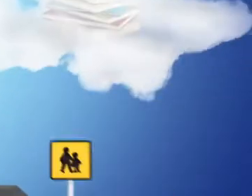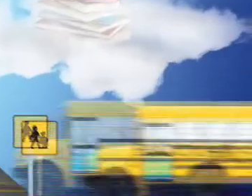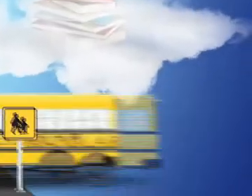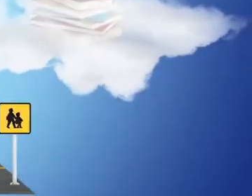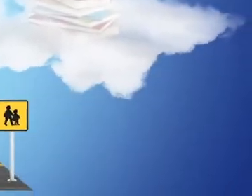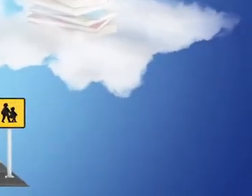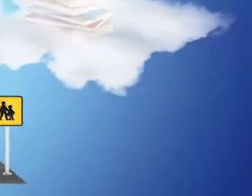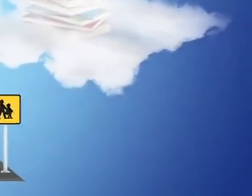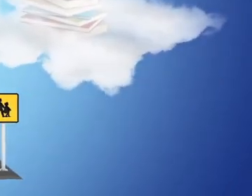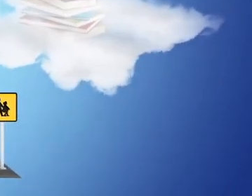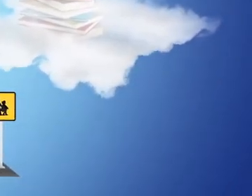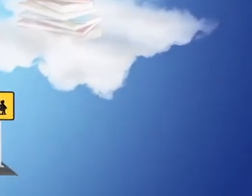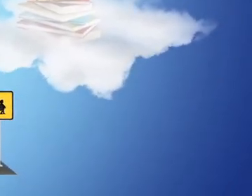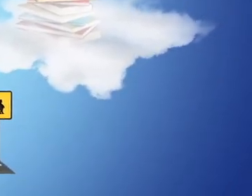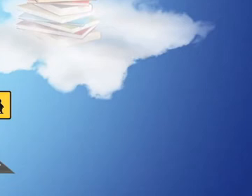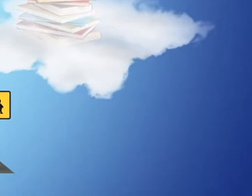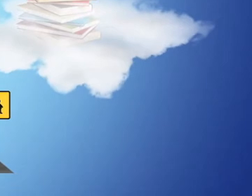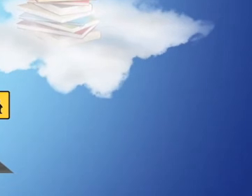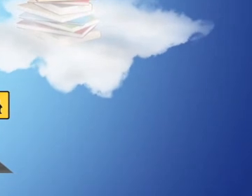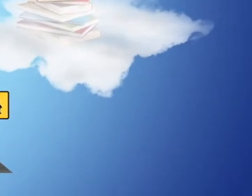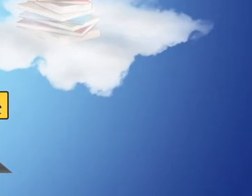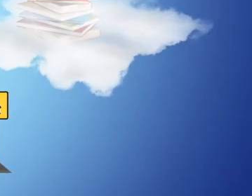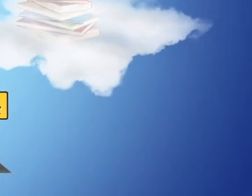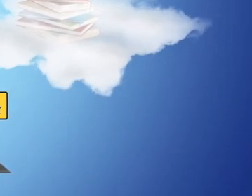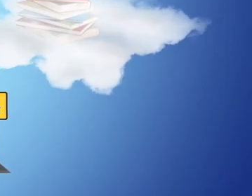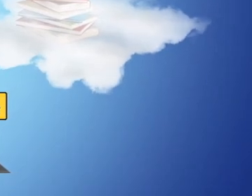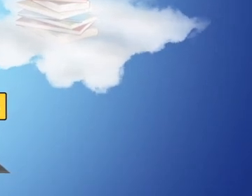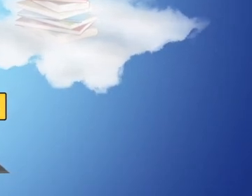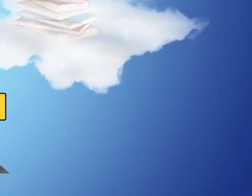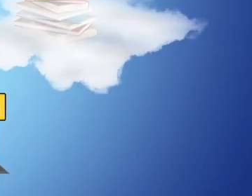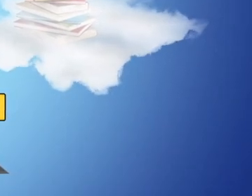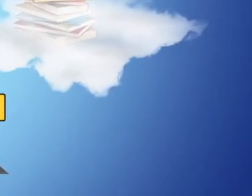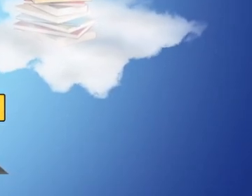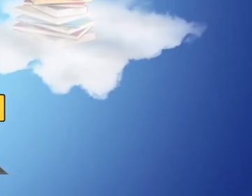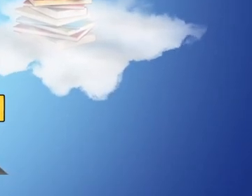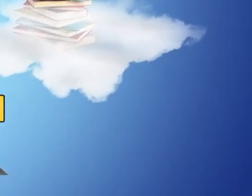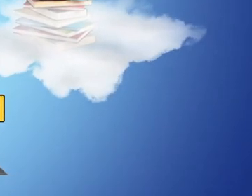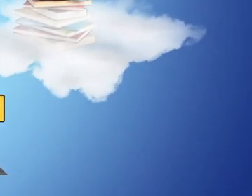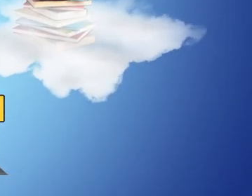Tchau! Legenda Laboratório Fantasma